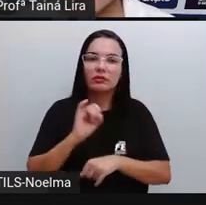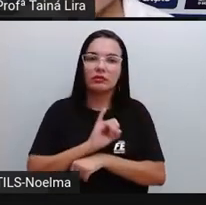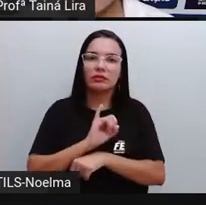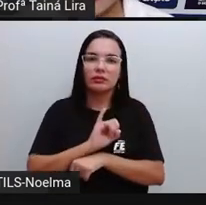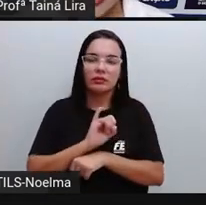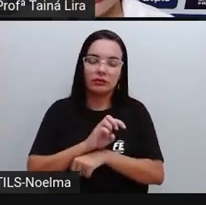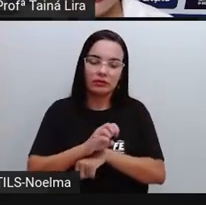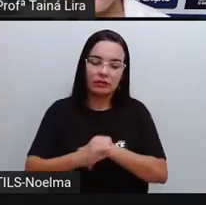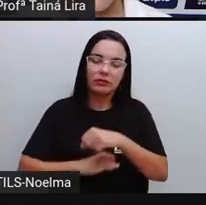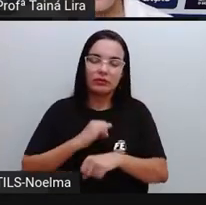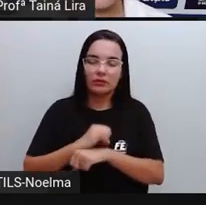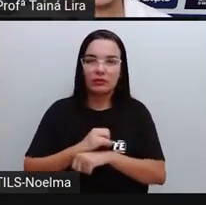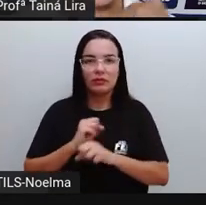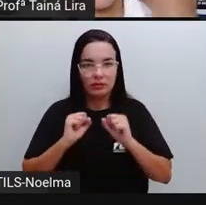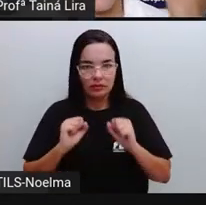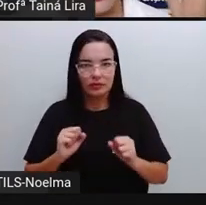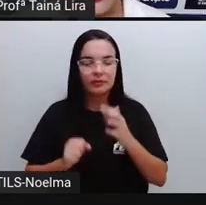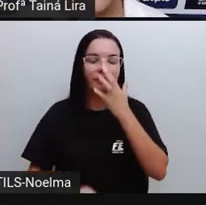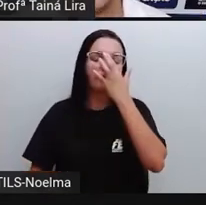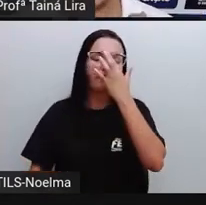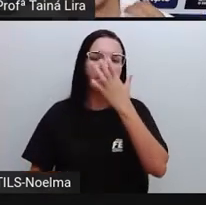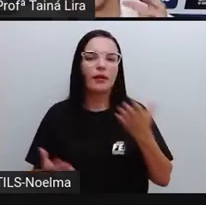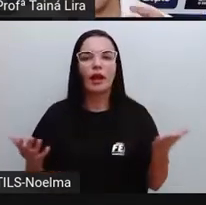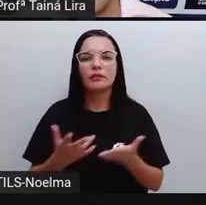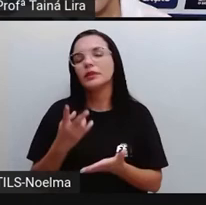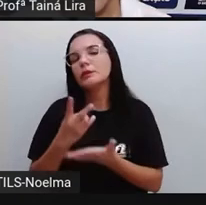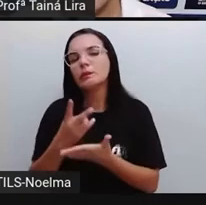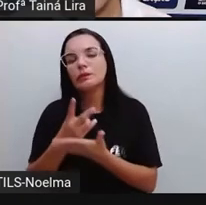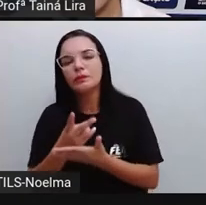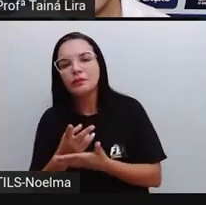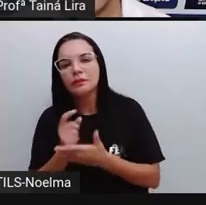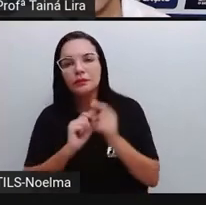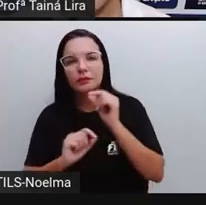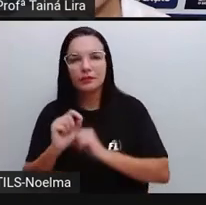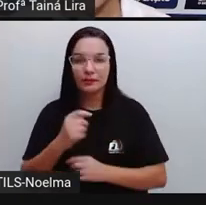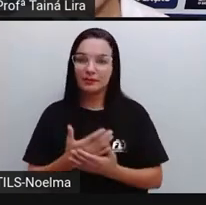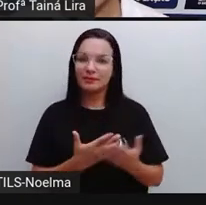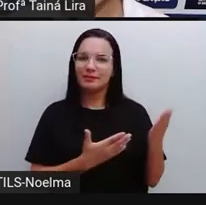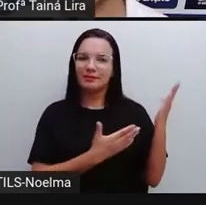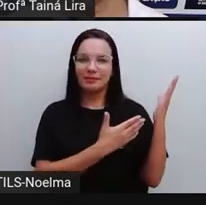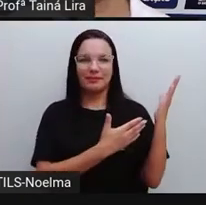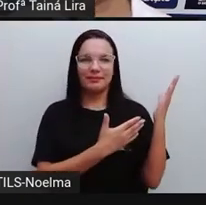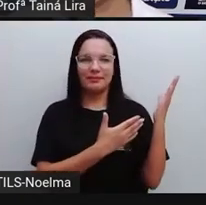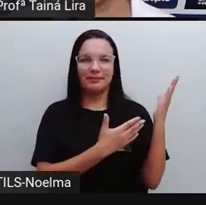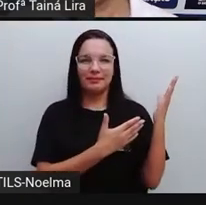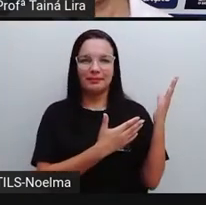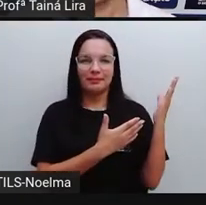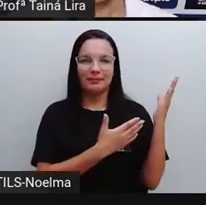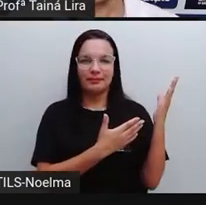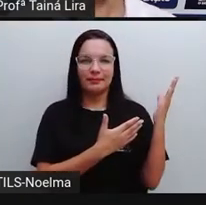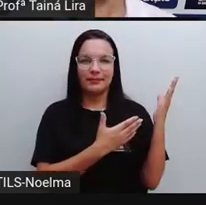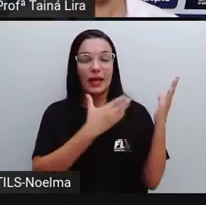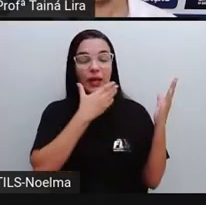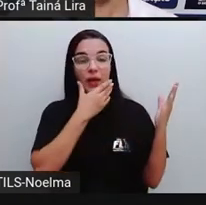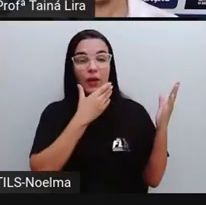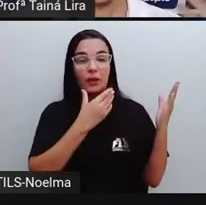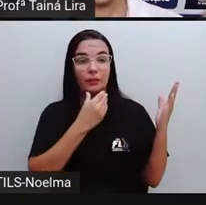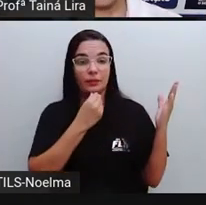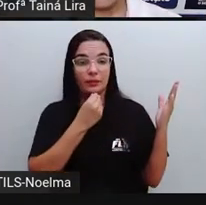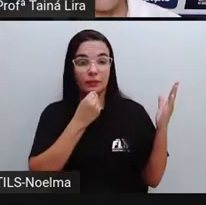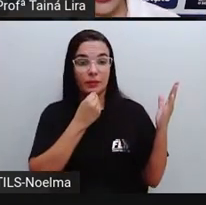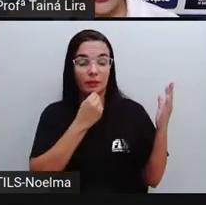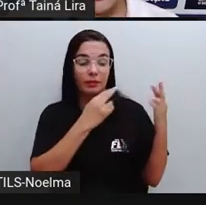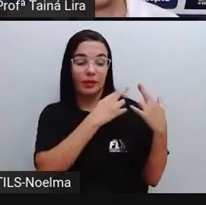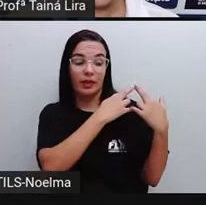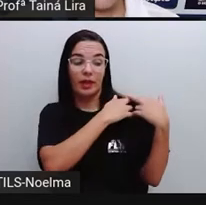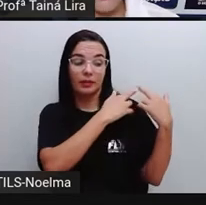Então, vamos lá, vamos dar continuidade, vamos falar mais um pouco sobre isso, ó. Bom, e para quem é